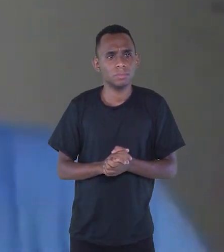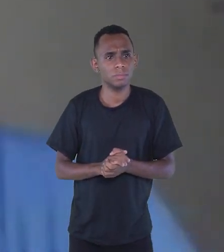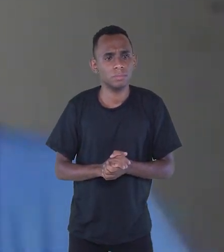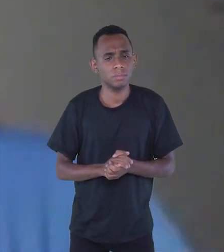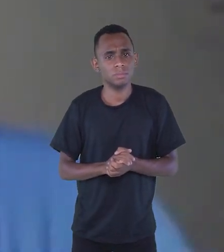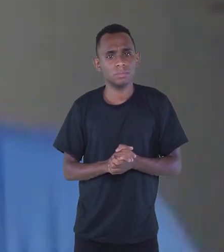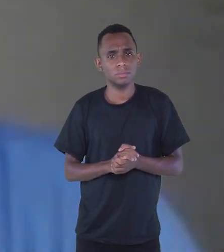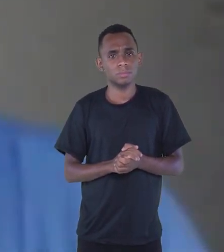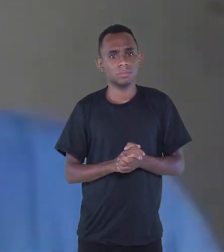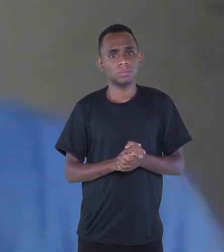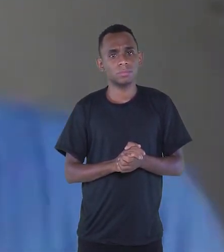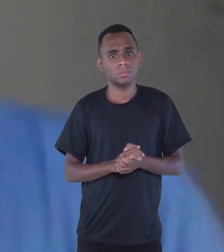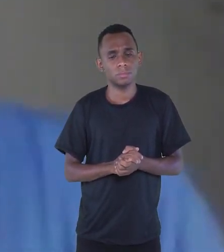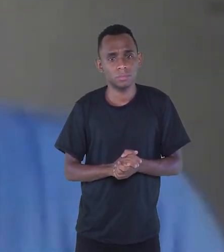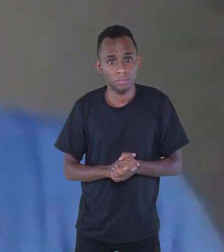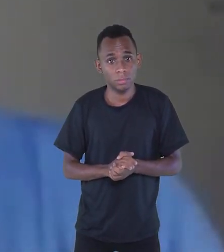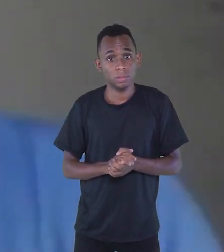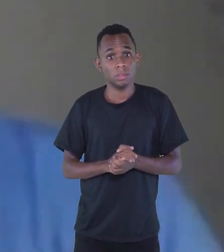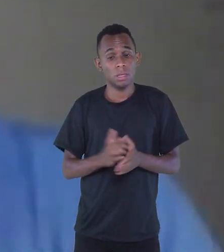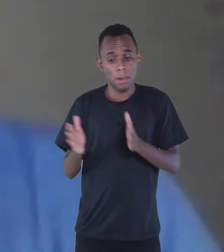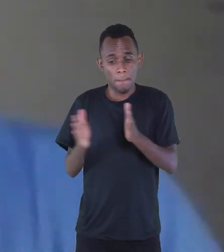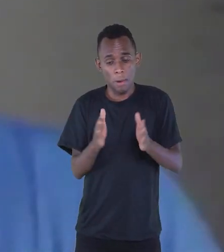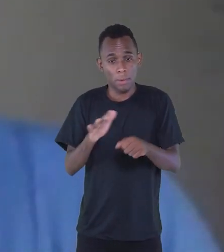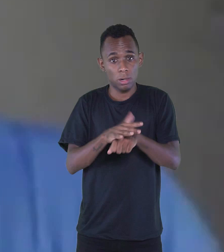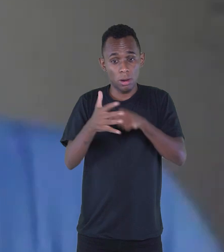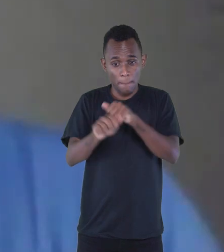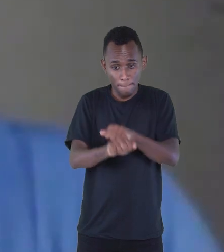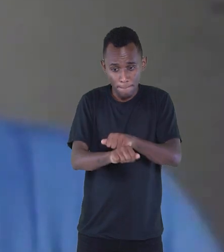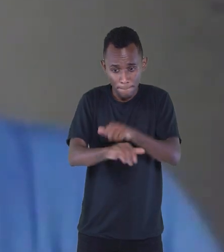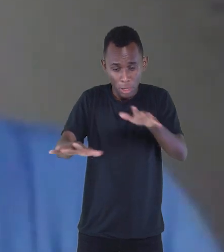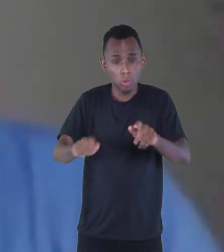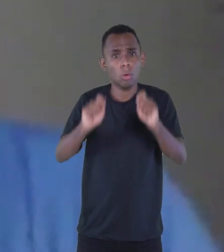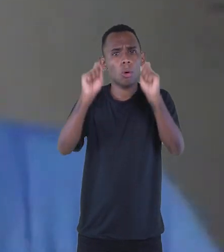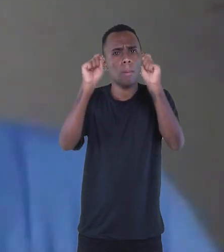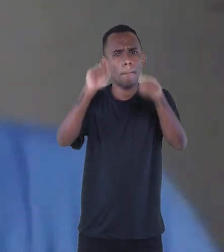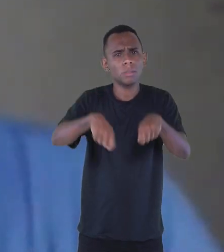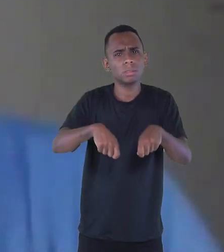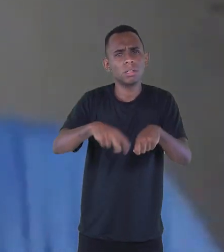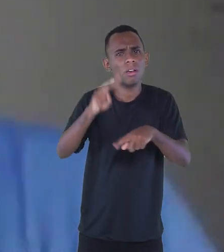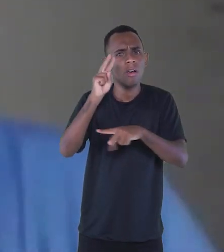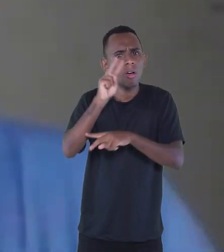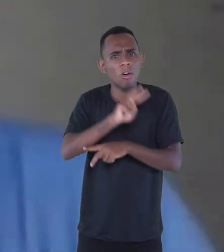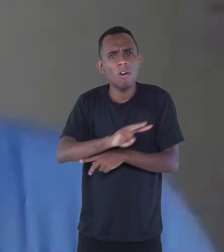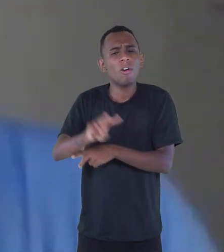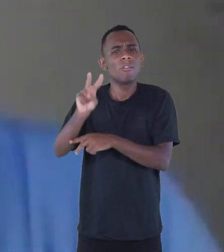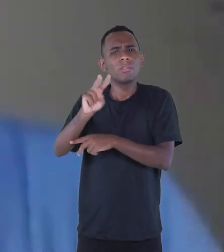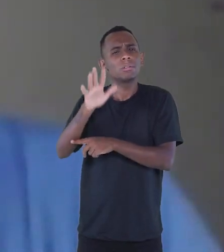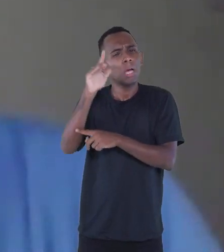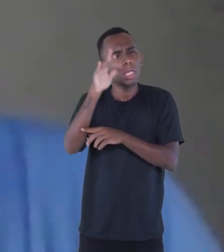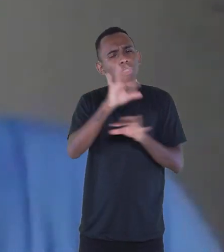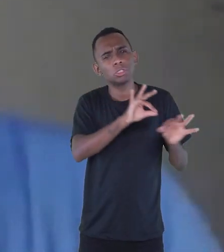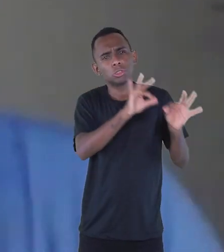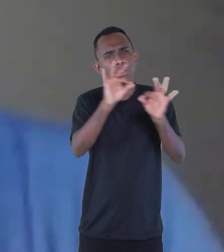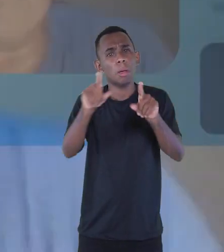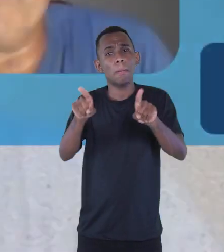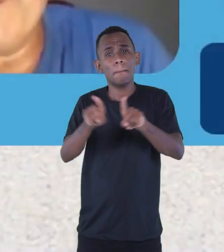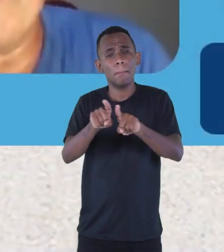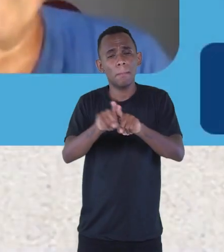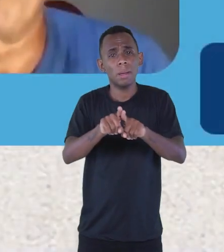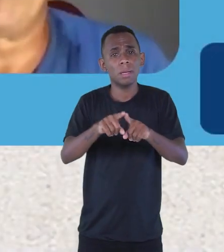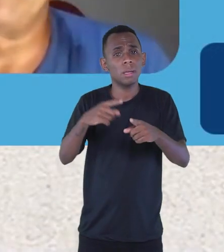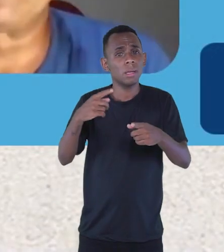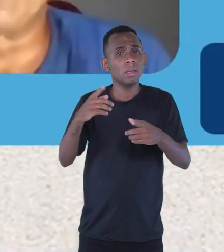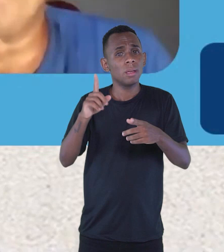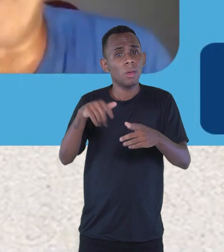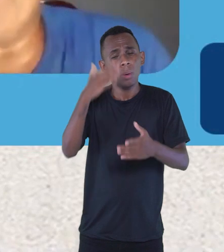E quando eu não, e na pandemia também eu pude ver algumas edições, eu acho um projeto maravilhoso,